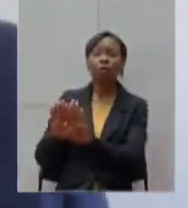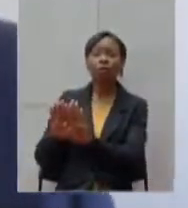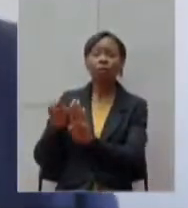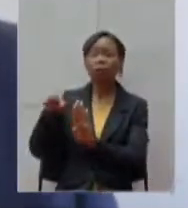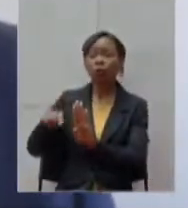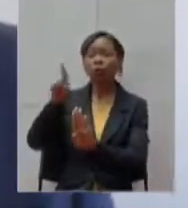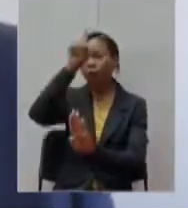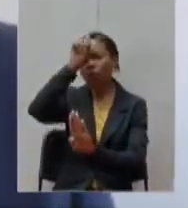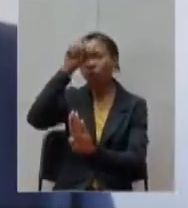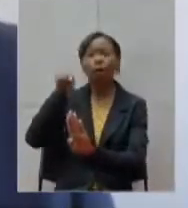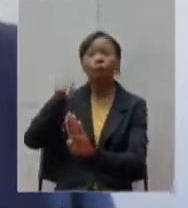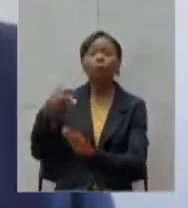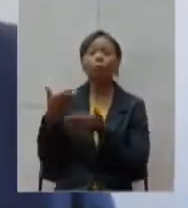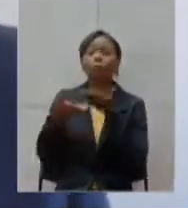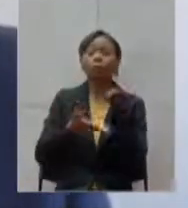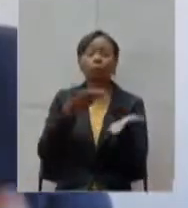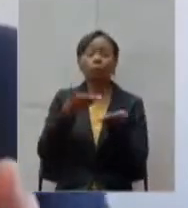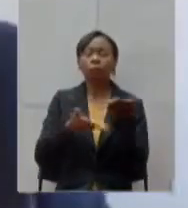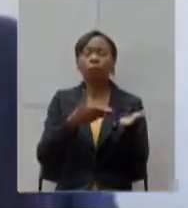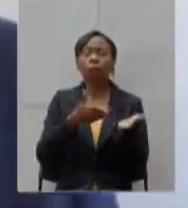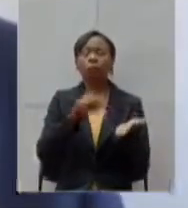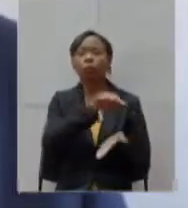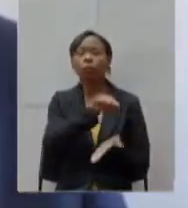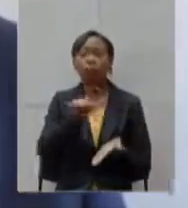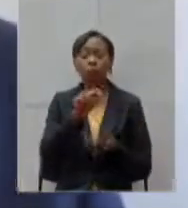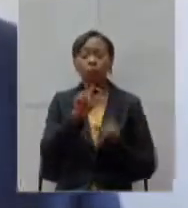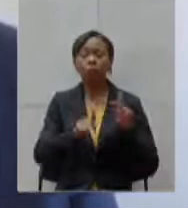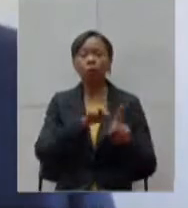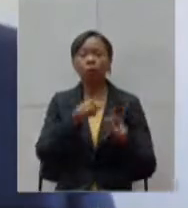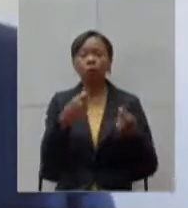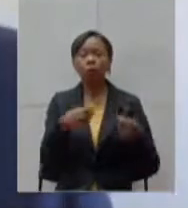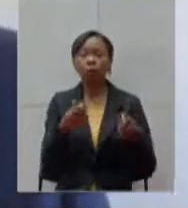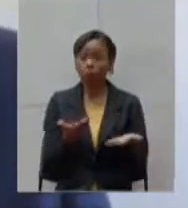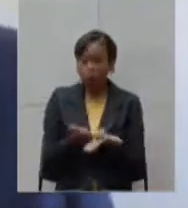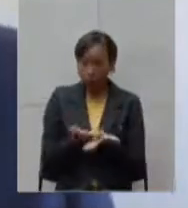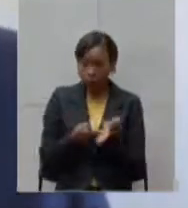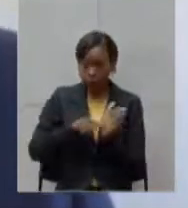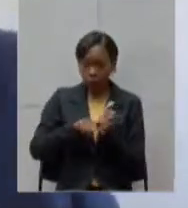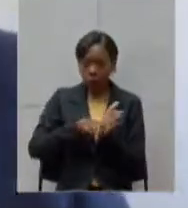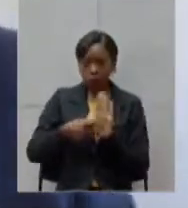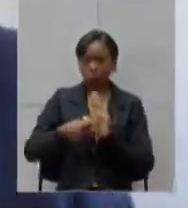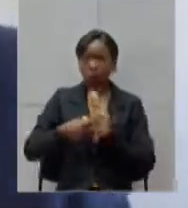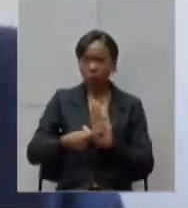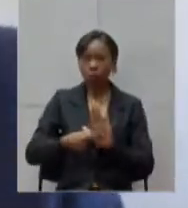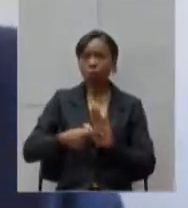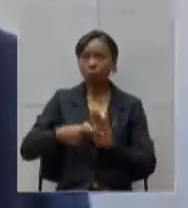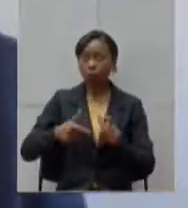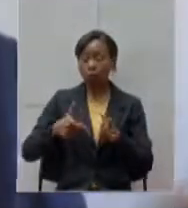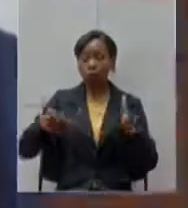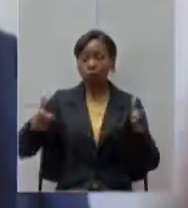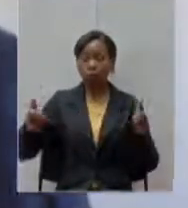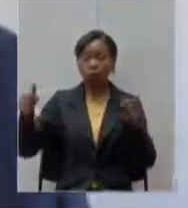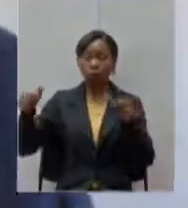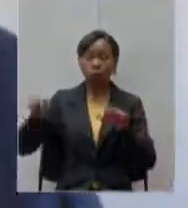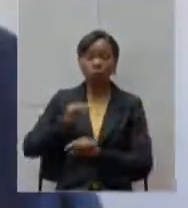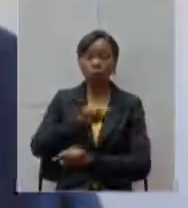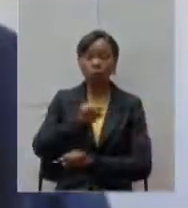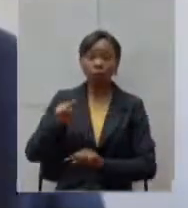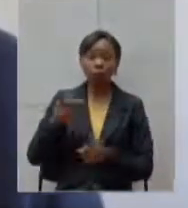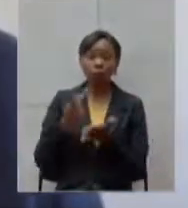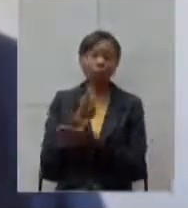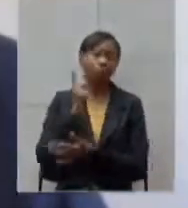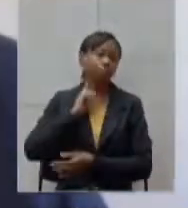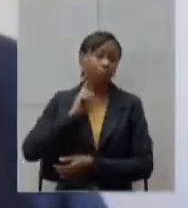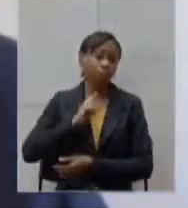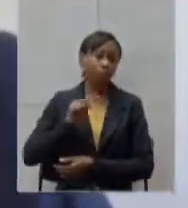atendendo a necessidade da população e os estudos mostram esse crescimento alarmante em Minas Gerais e quando esse dado da nota